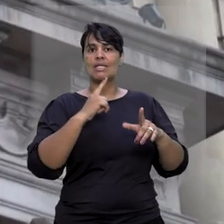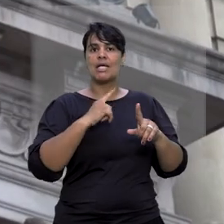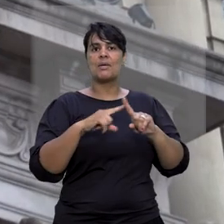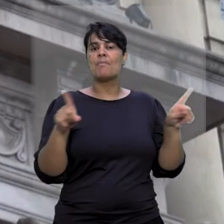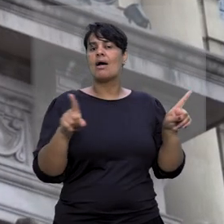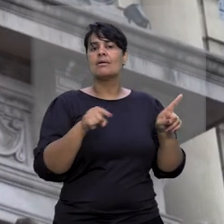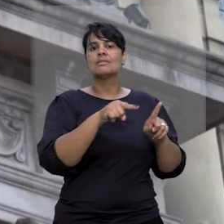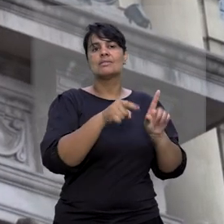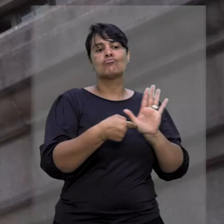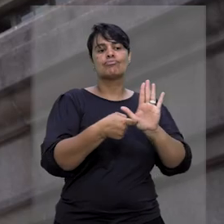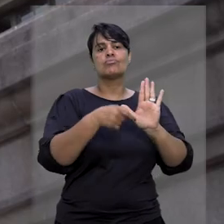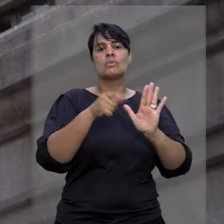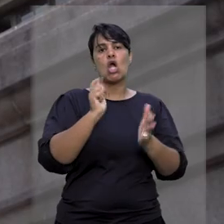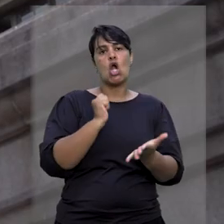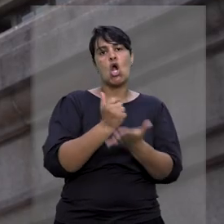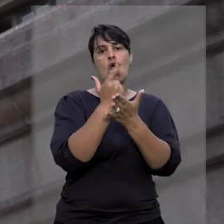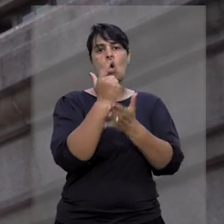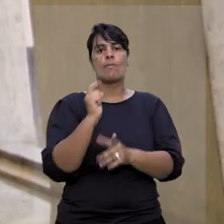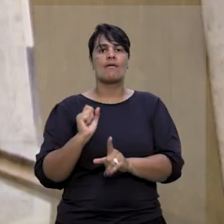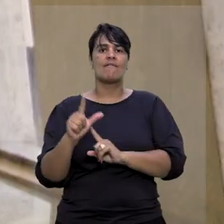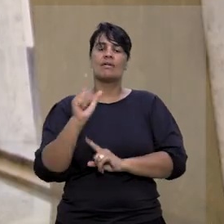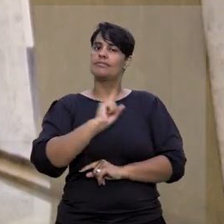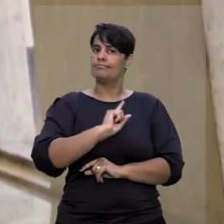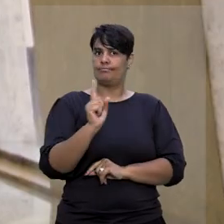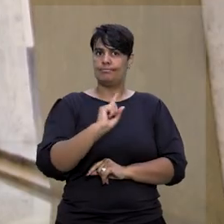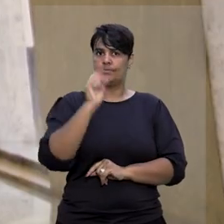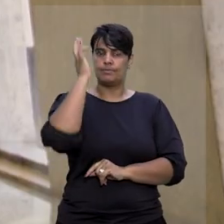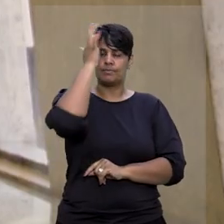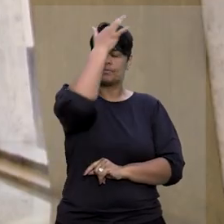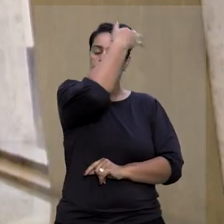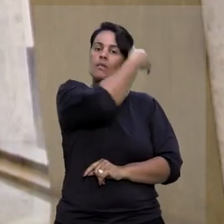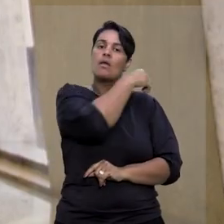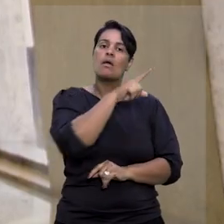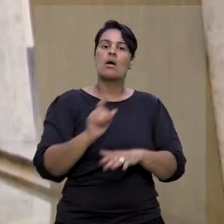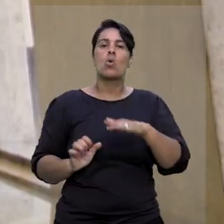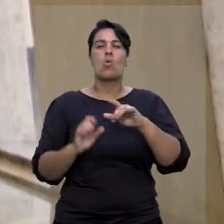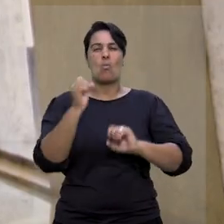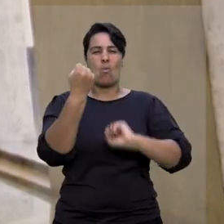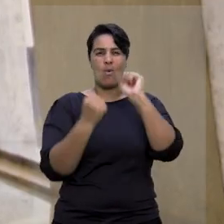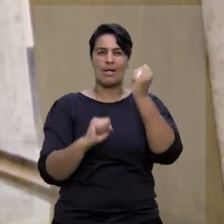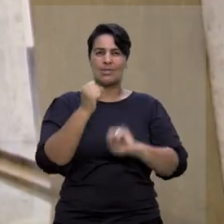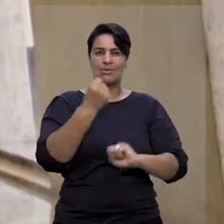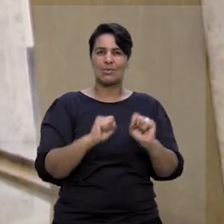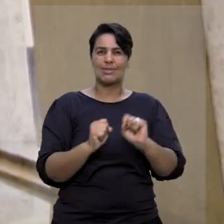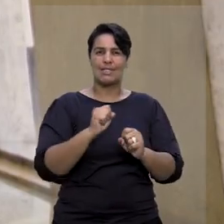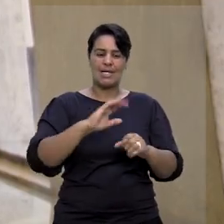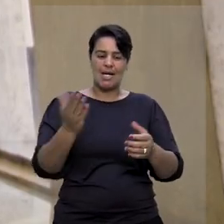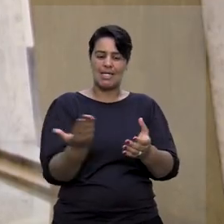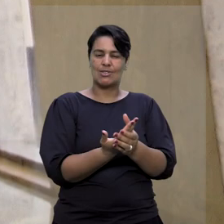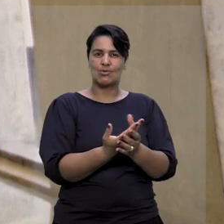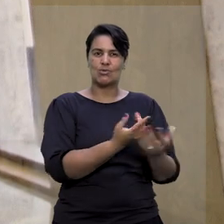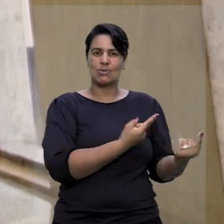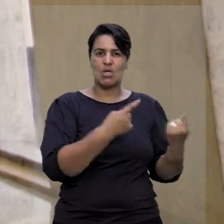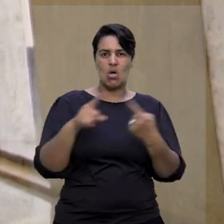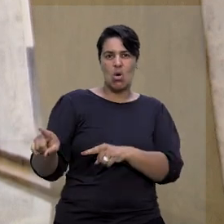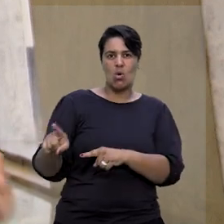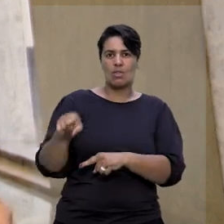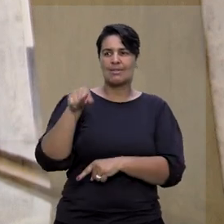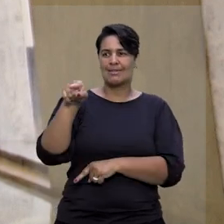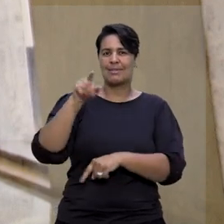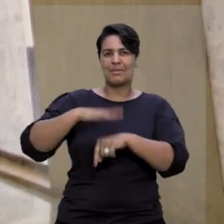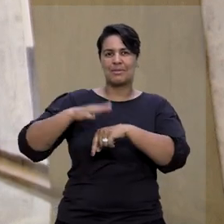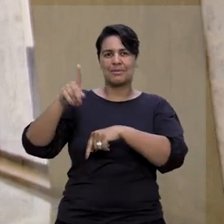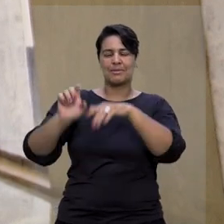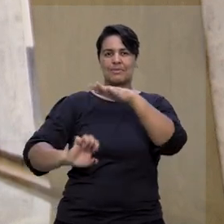não representam efetiva compra e venda. Uma indústria ajuizou a ação declaratória de nulidade de duplicata contra uma